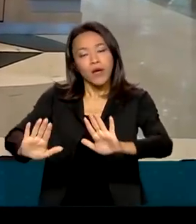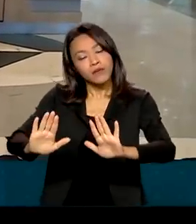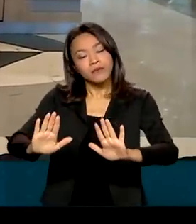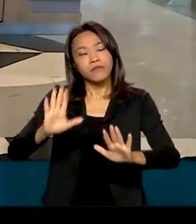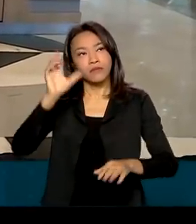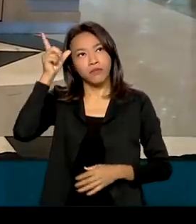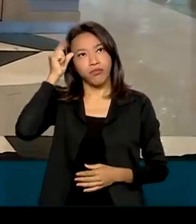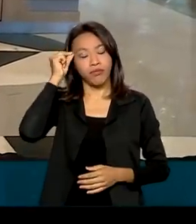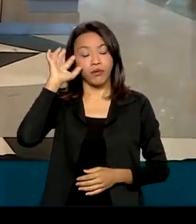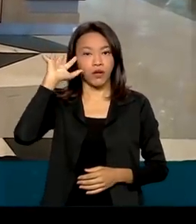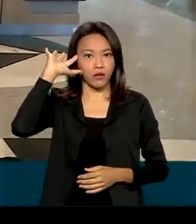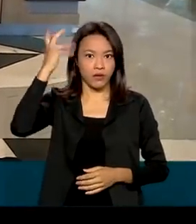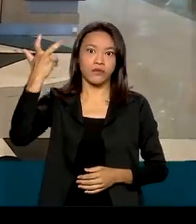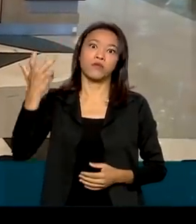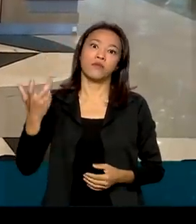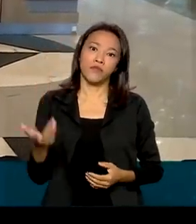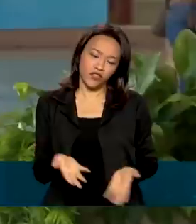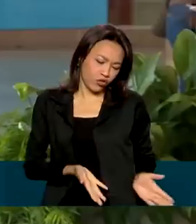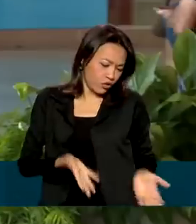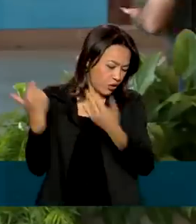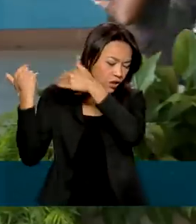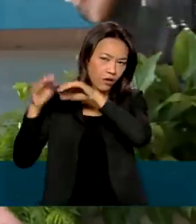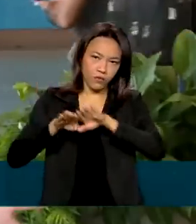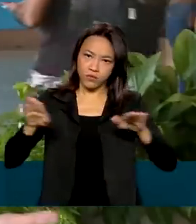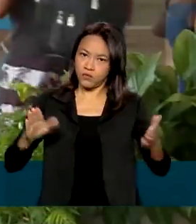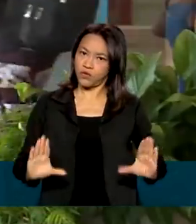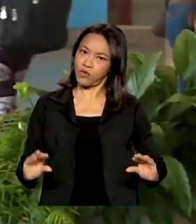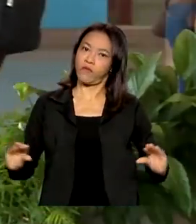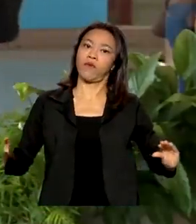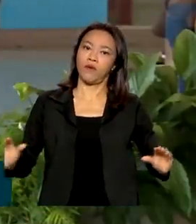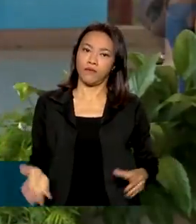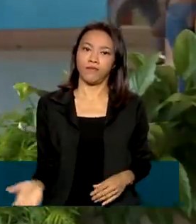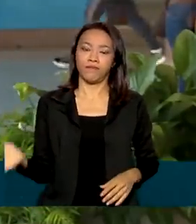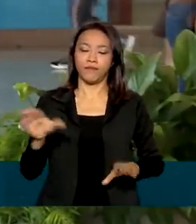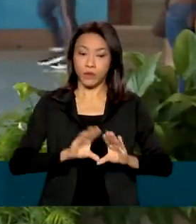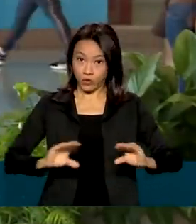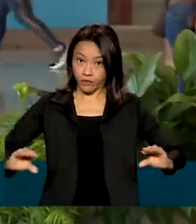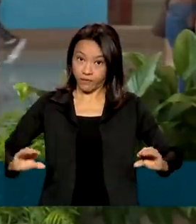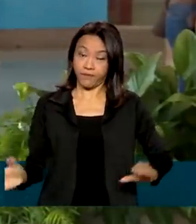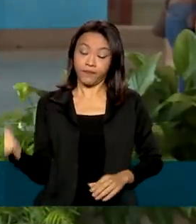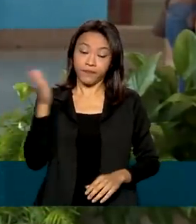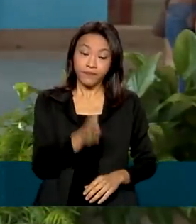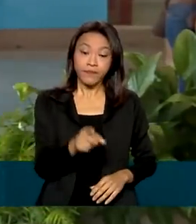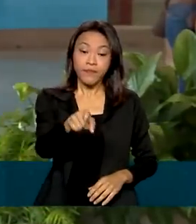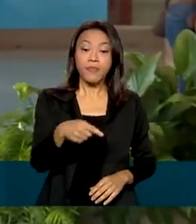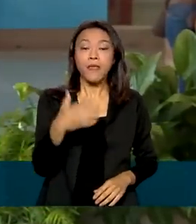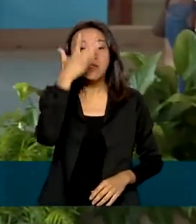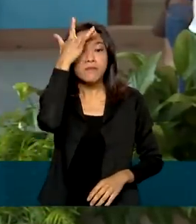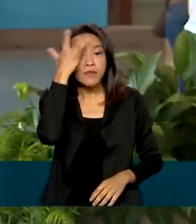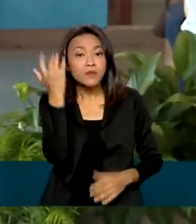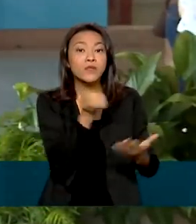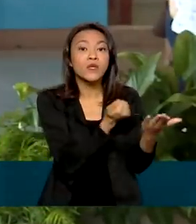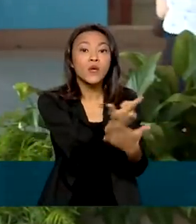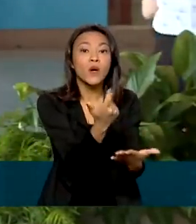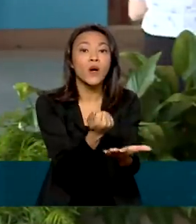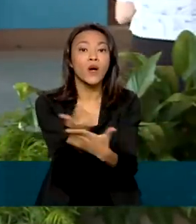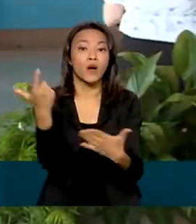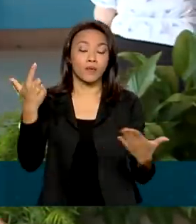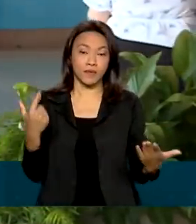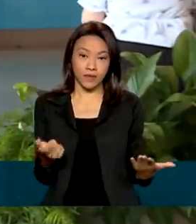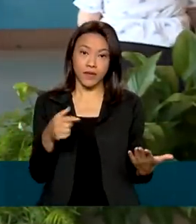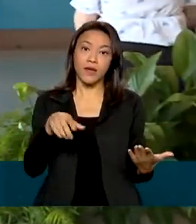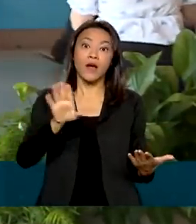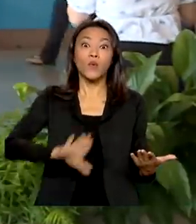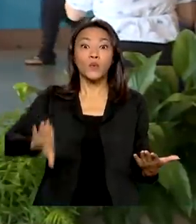tirar o sofá de dentro de casa. Durante a pandemia de Covid-19, os consumidores brasileiros passaram a utilizar ainda